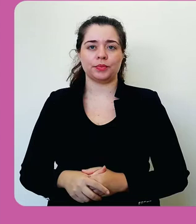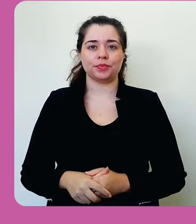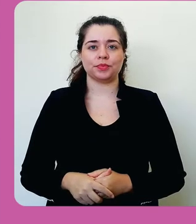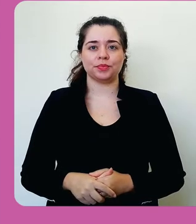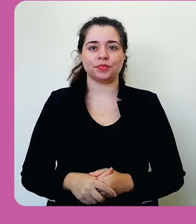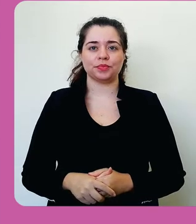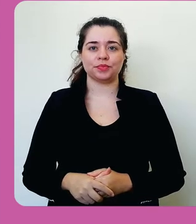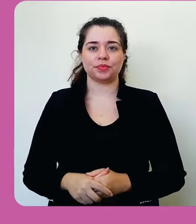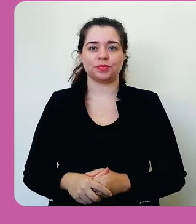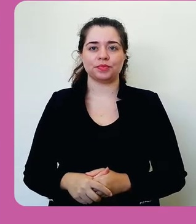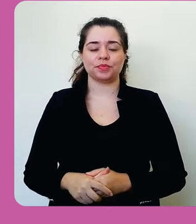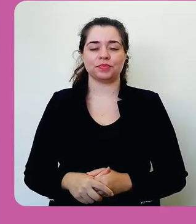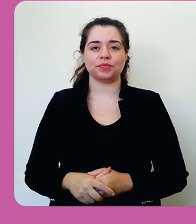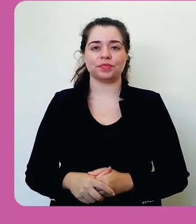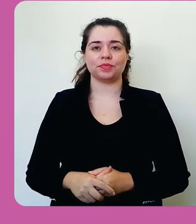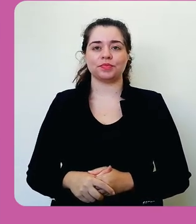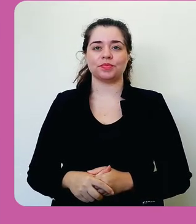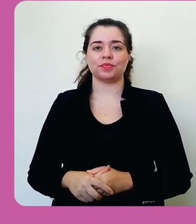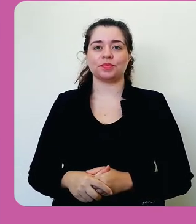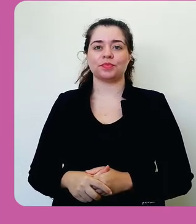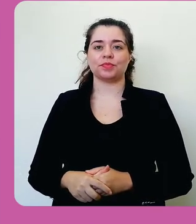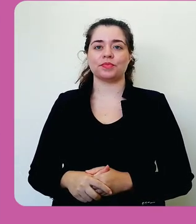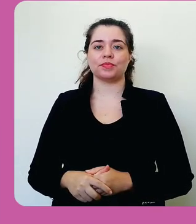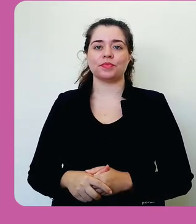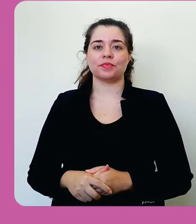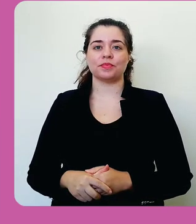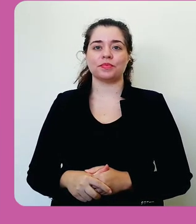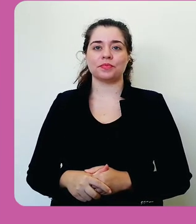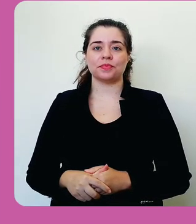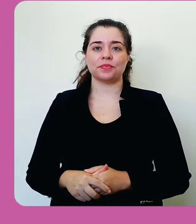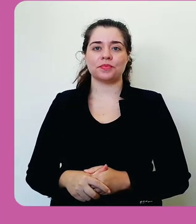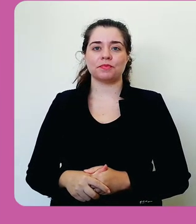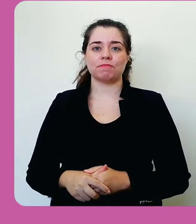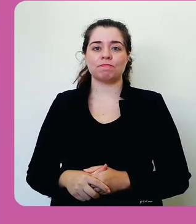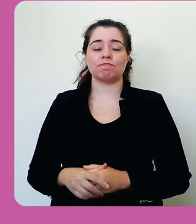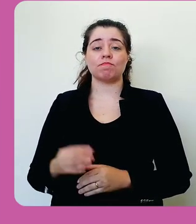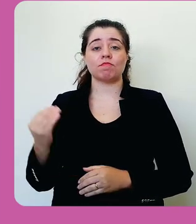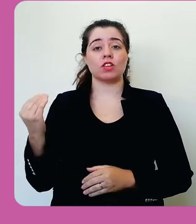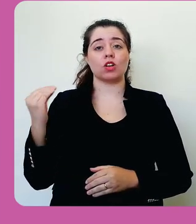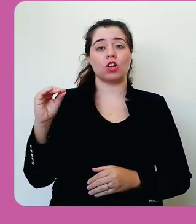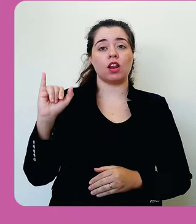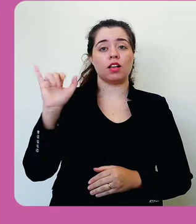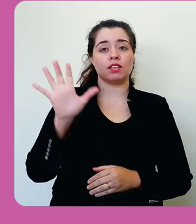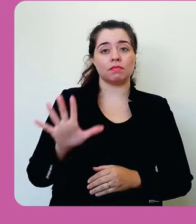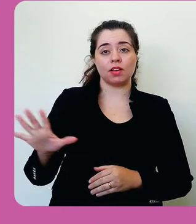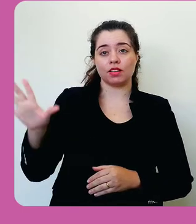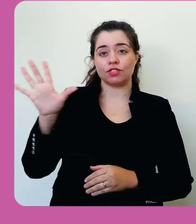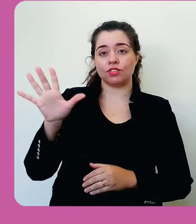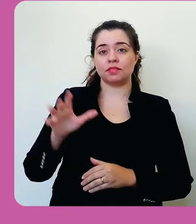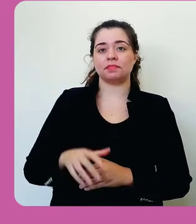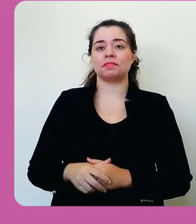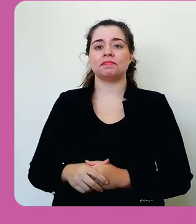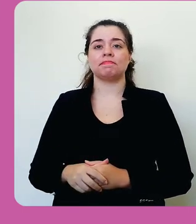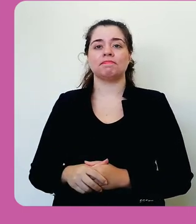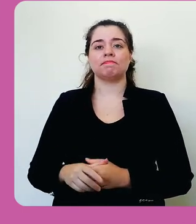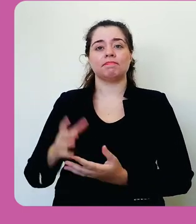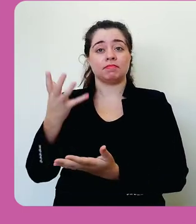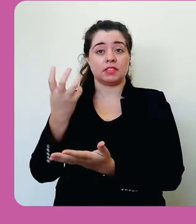que não é obrigatório, colocar imagem,